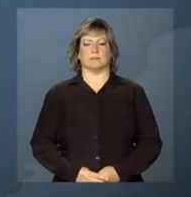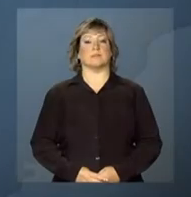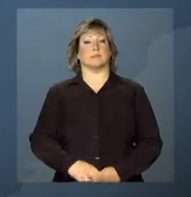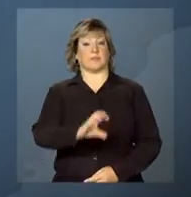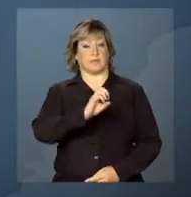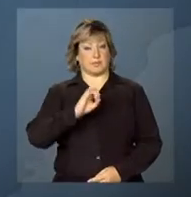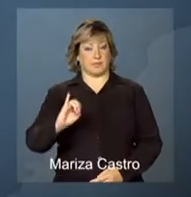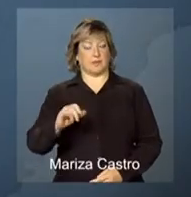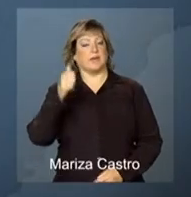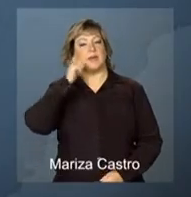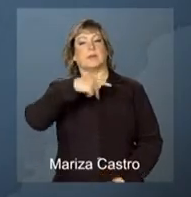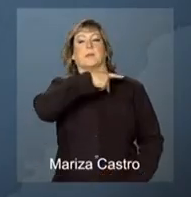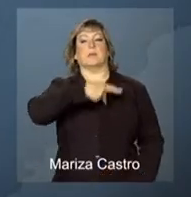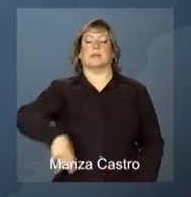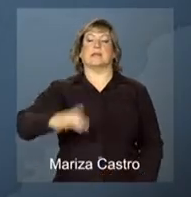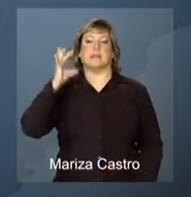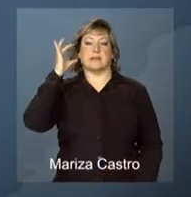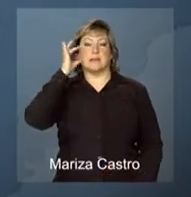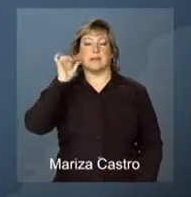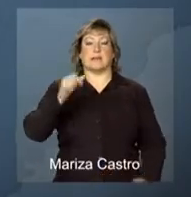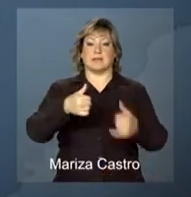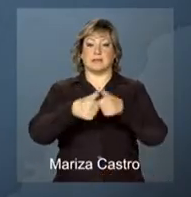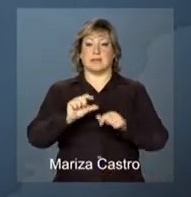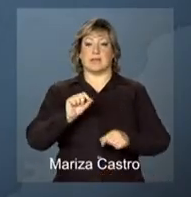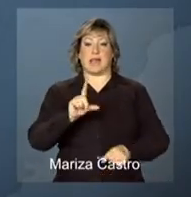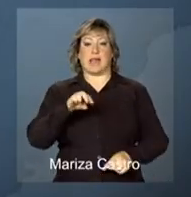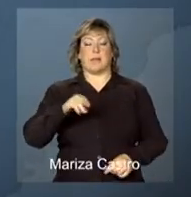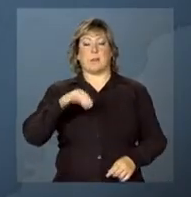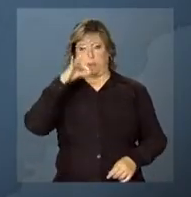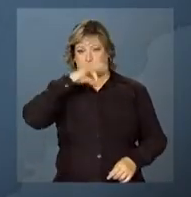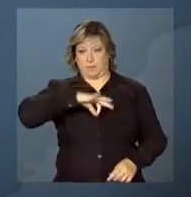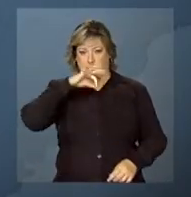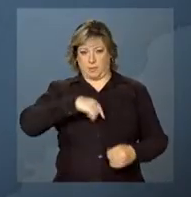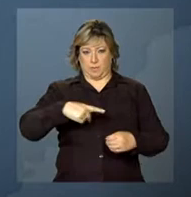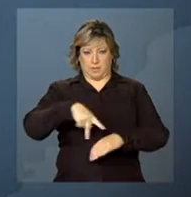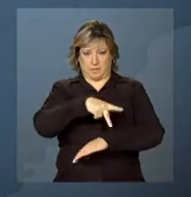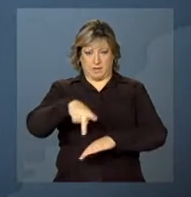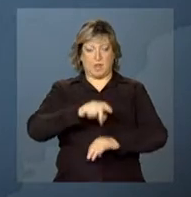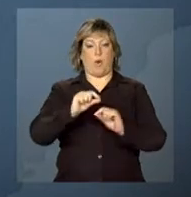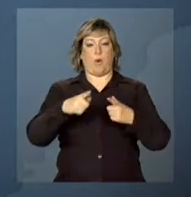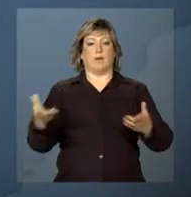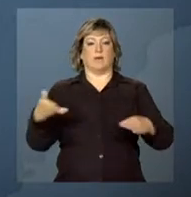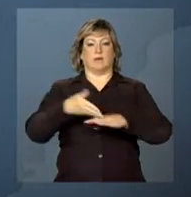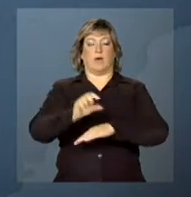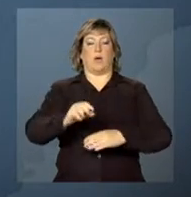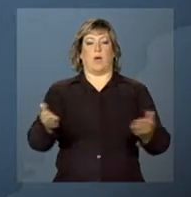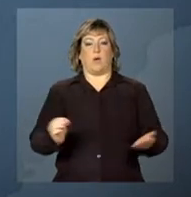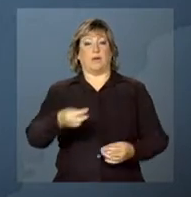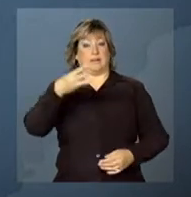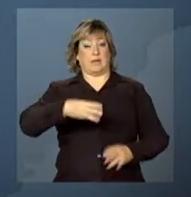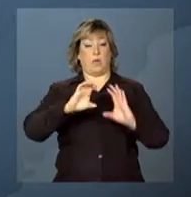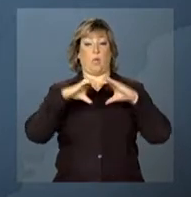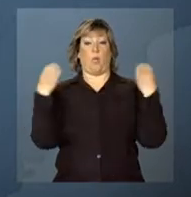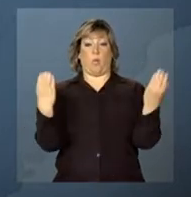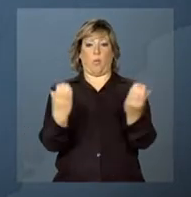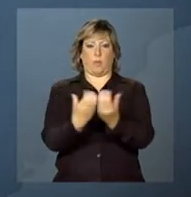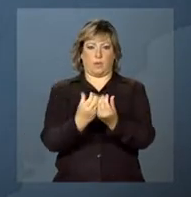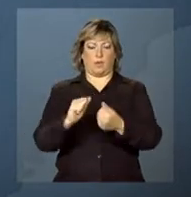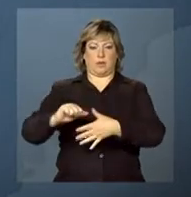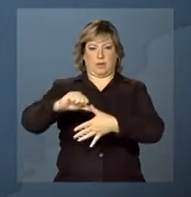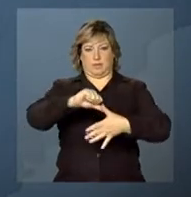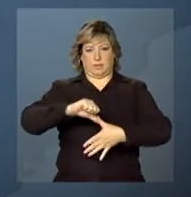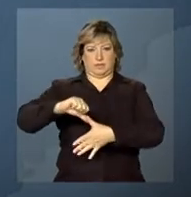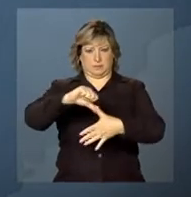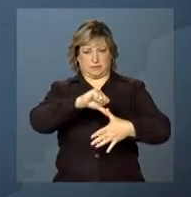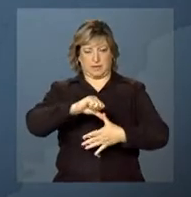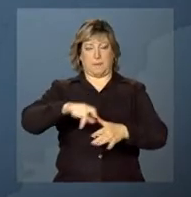Olá, a presidenta Dima Rousseff está em Lima, no Peru, onde participa hoje da terceira cúpula América do Sul,